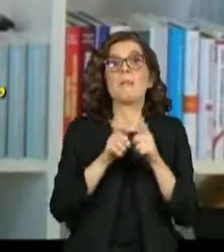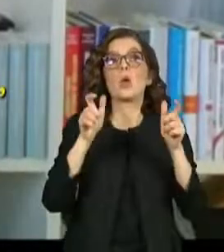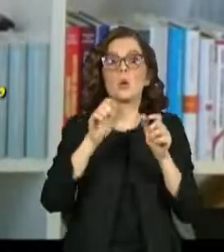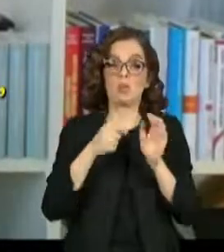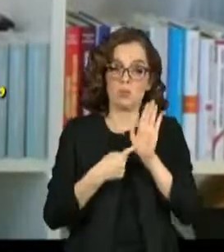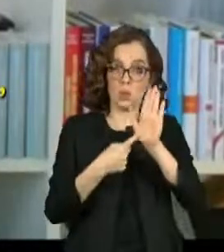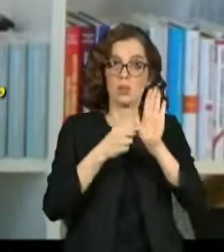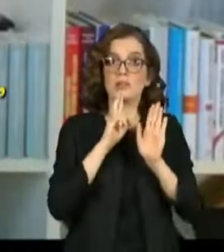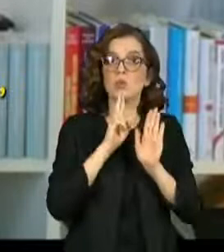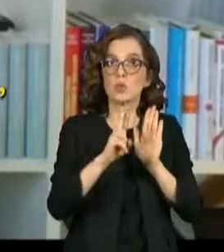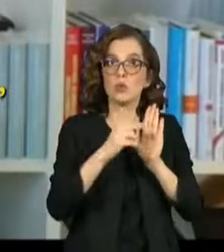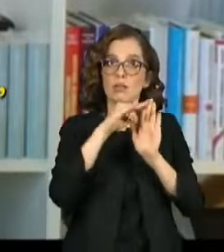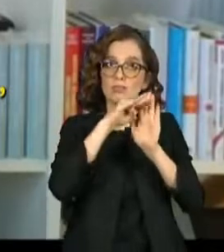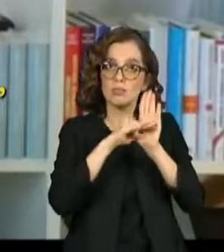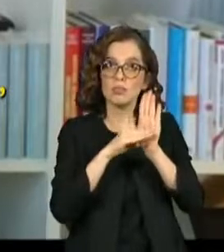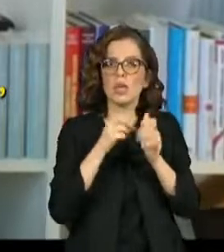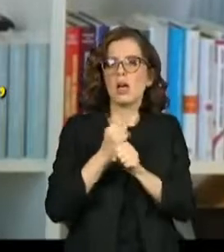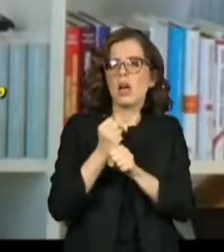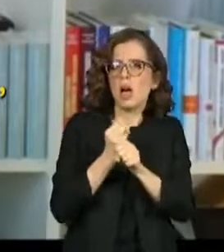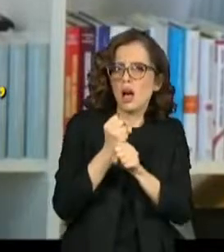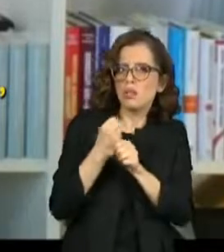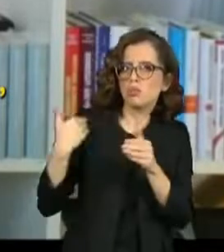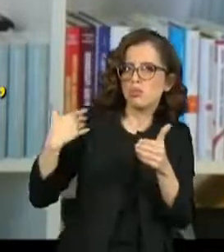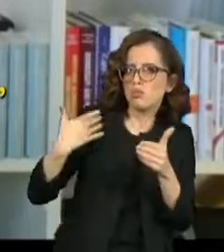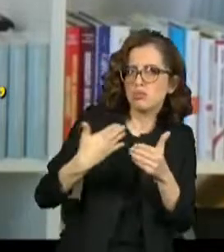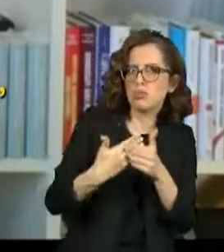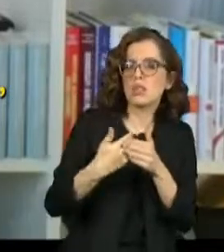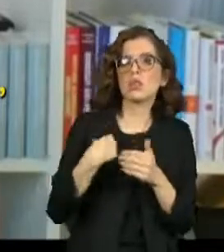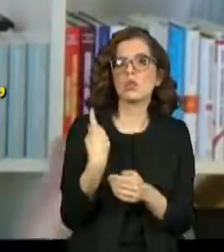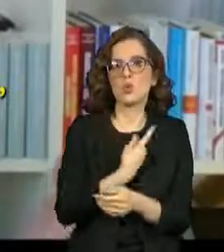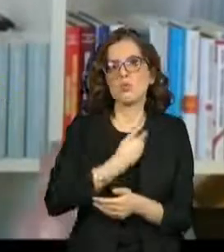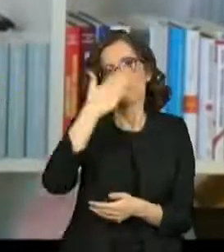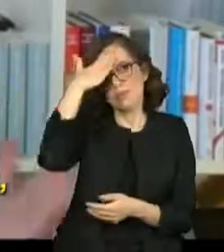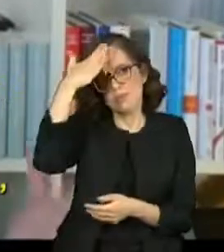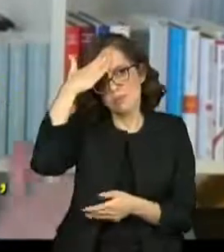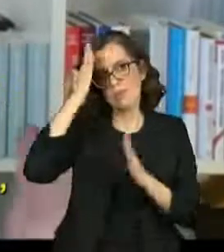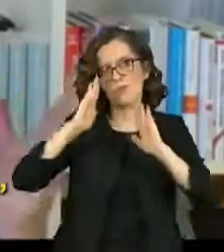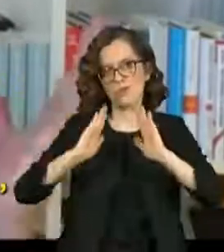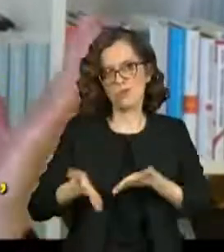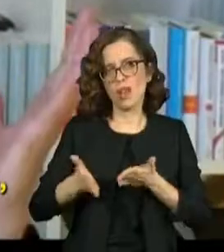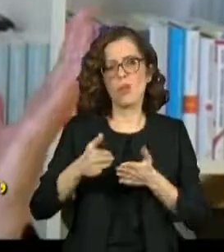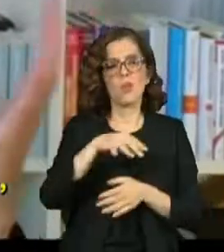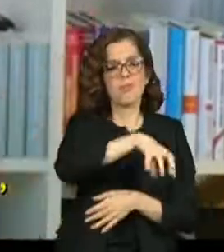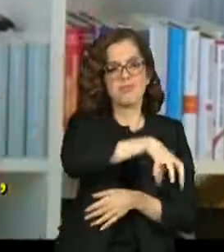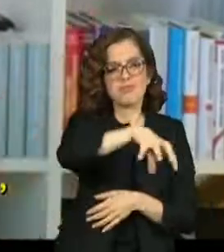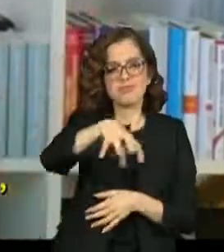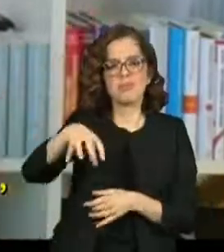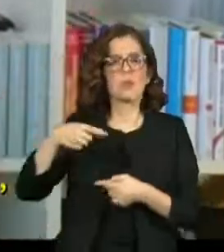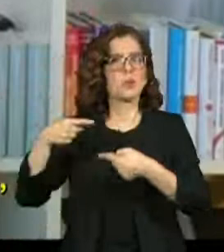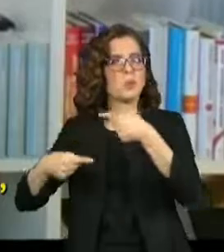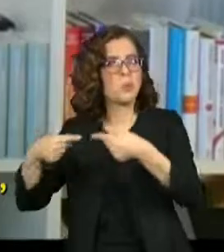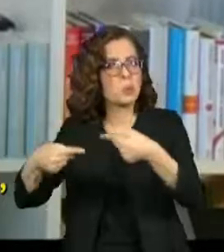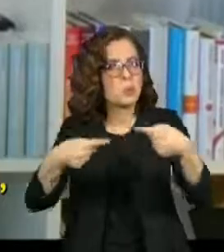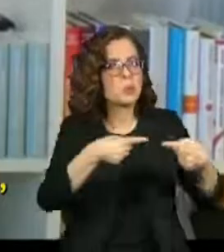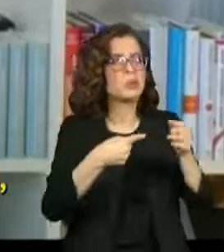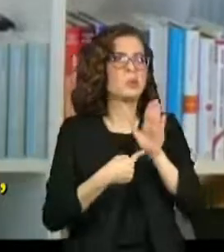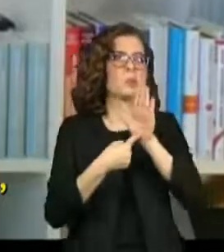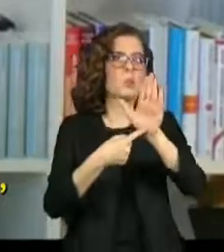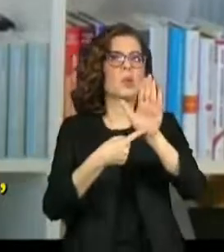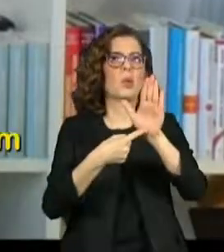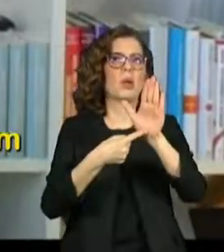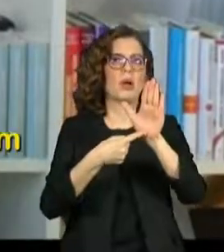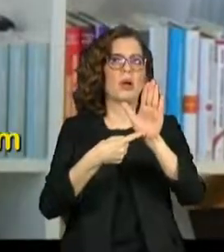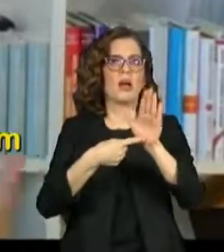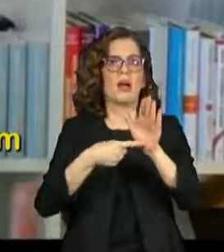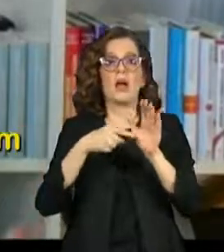o payoff vem muito, muito, muito anos depois. E, como sabemos, as políticas políticas direcionadas para ser muito short